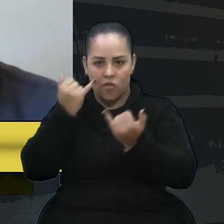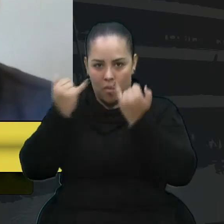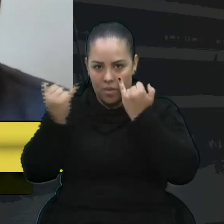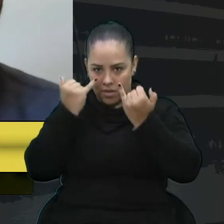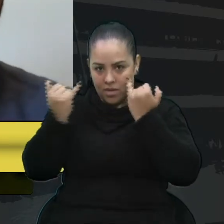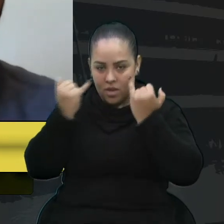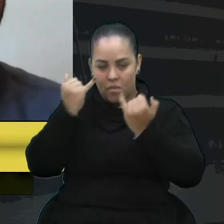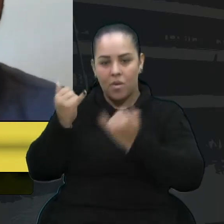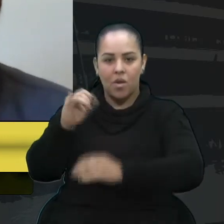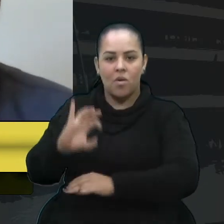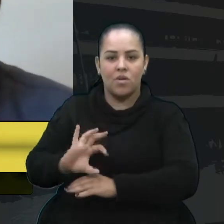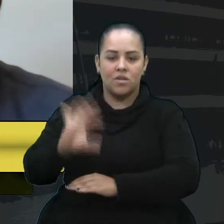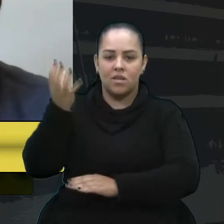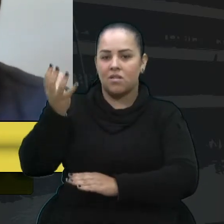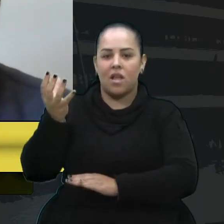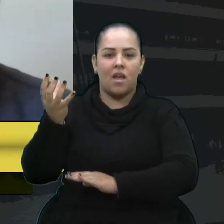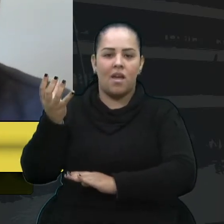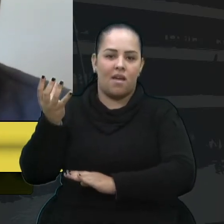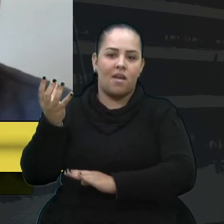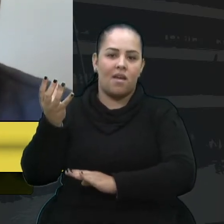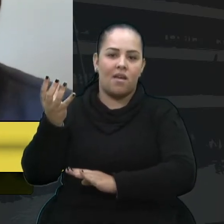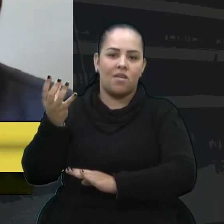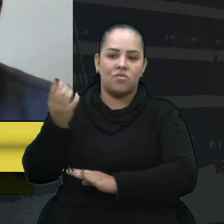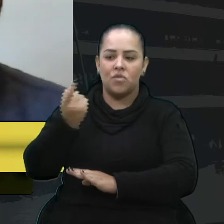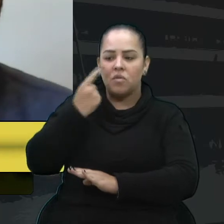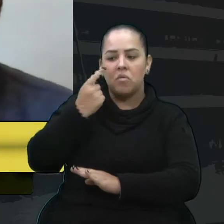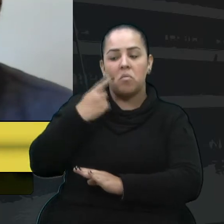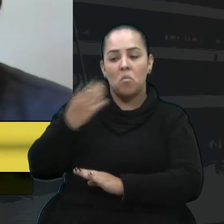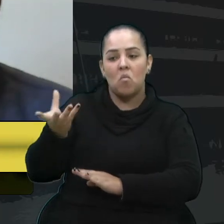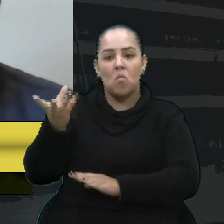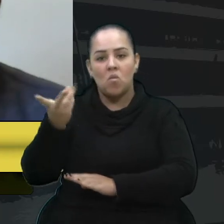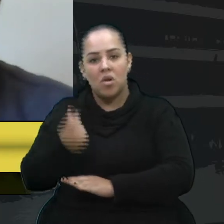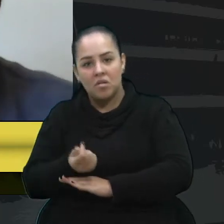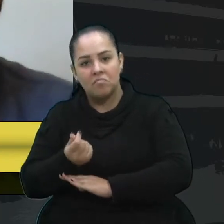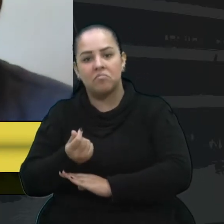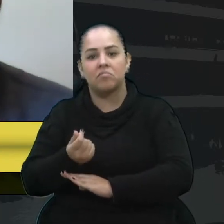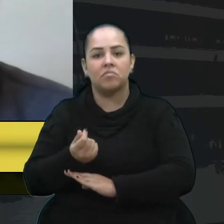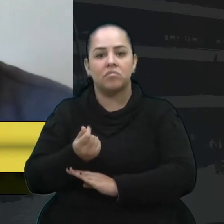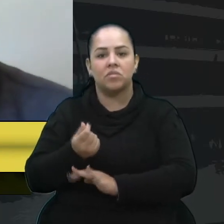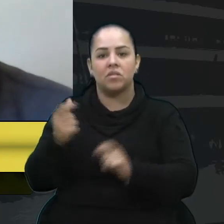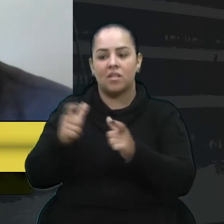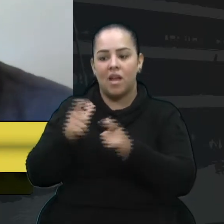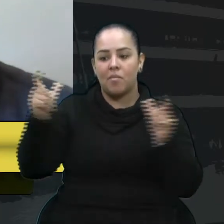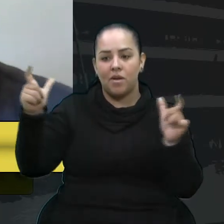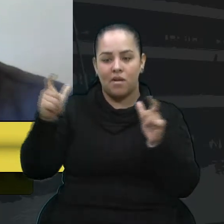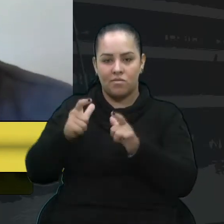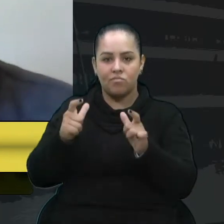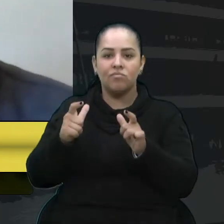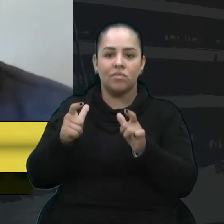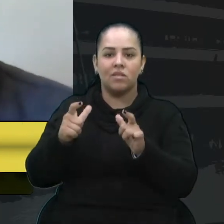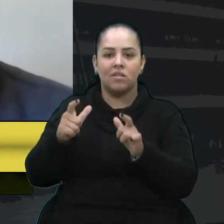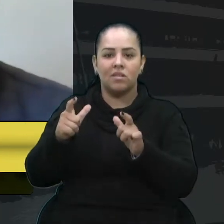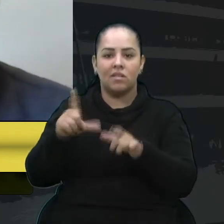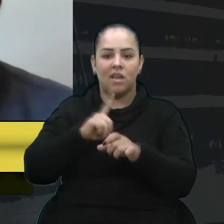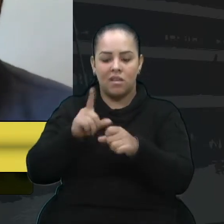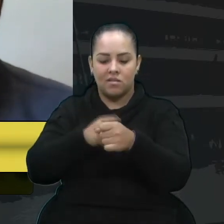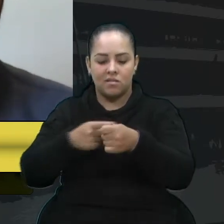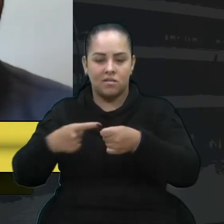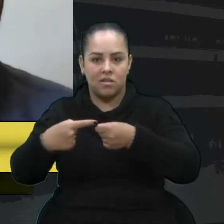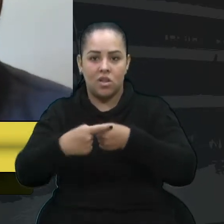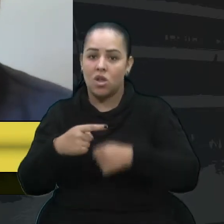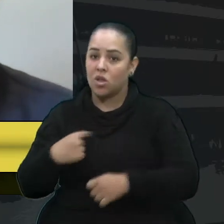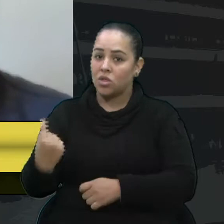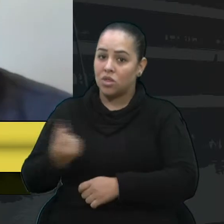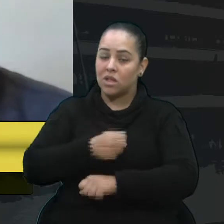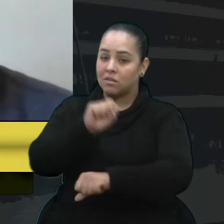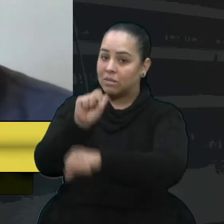de um levantamento e do tamanho do nosso município. Então, estamos aguardando